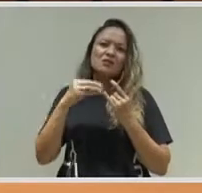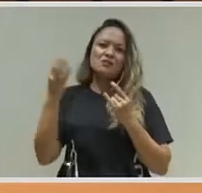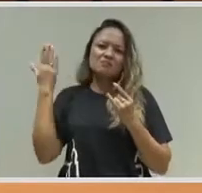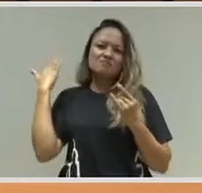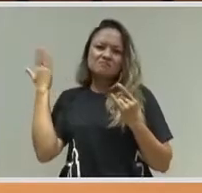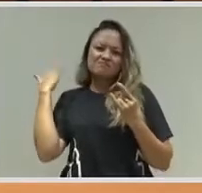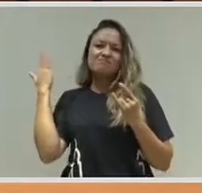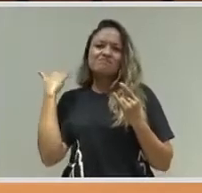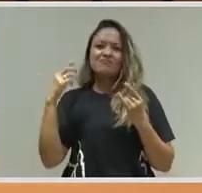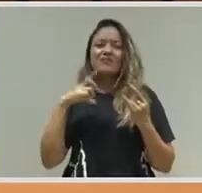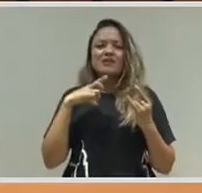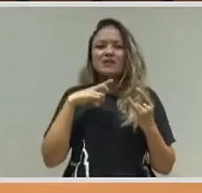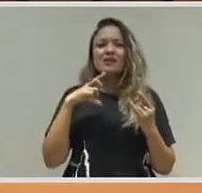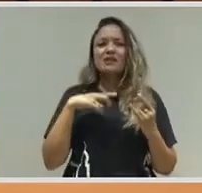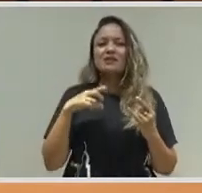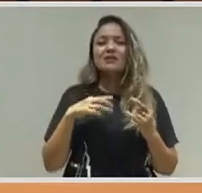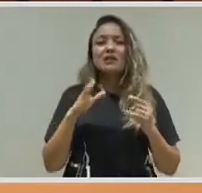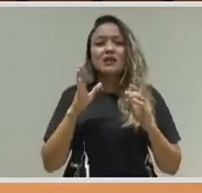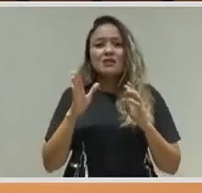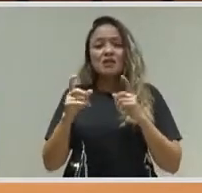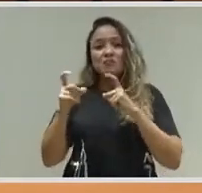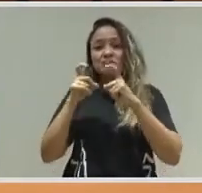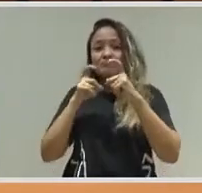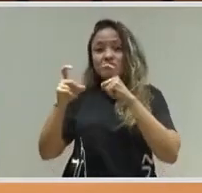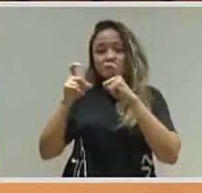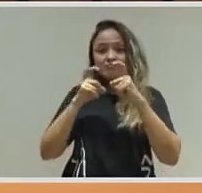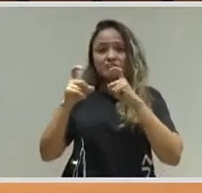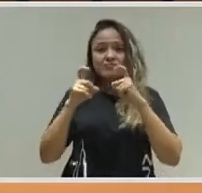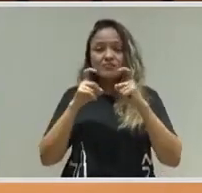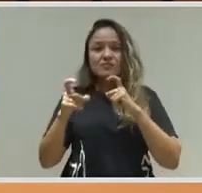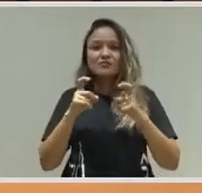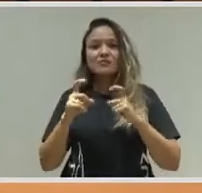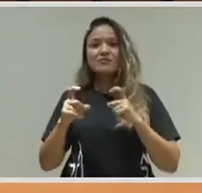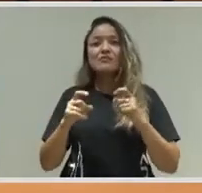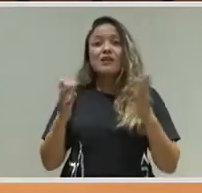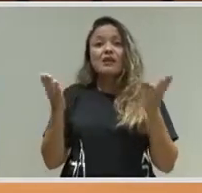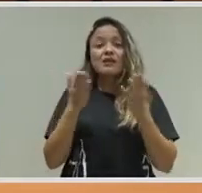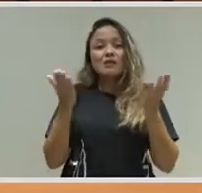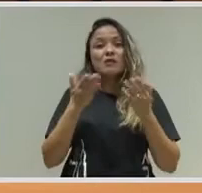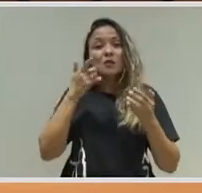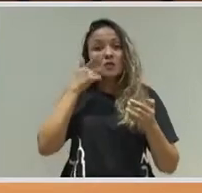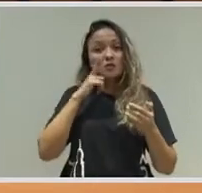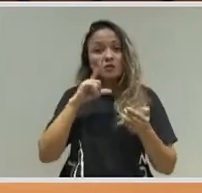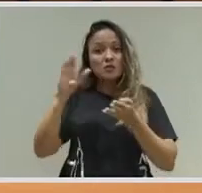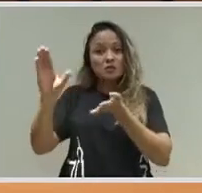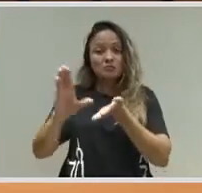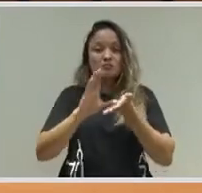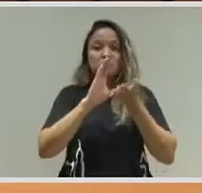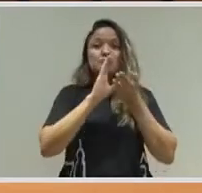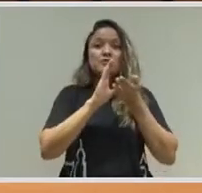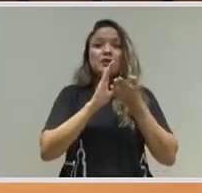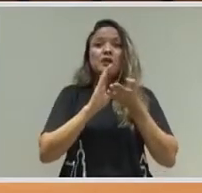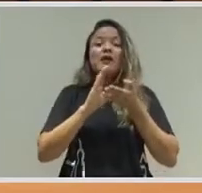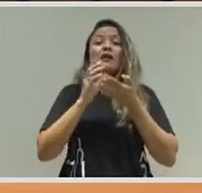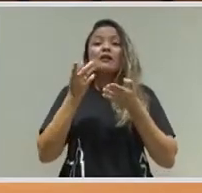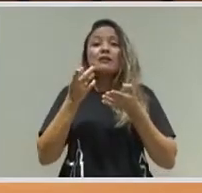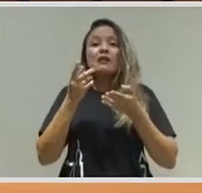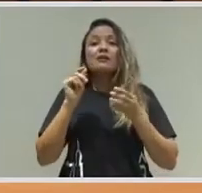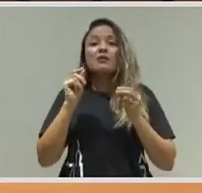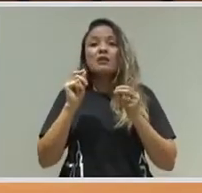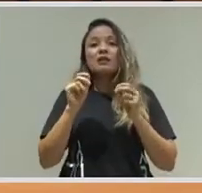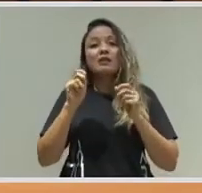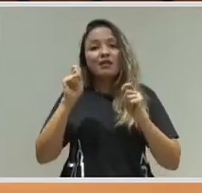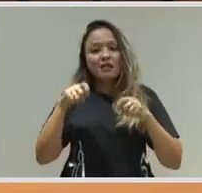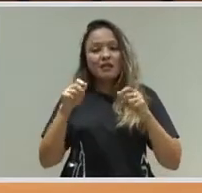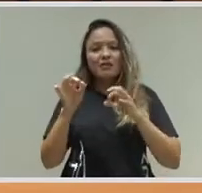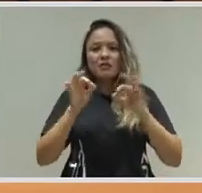de Paulo Buzzi, de Paulo Gadelha. Então, acho que são questões importantíssimas de serem colocadas